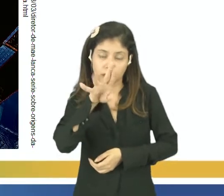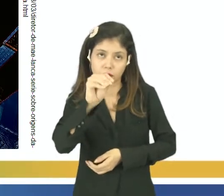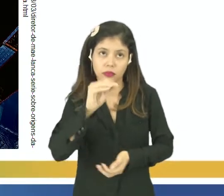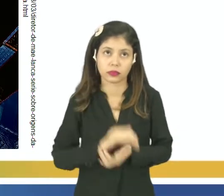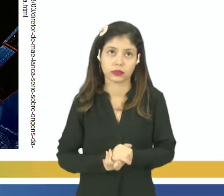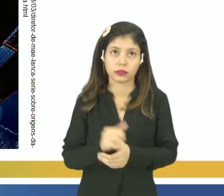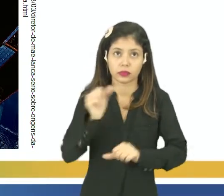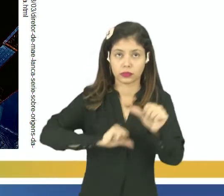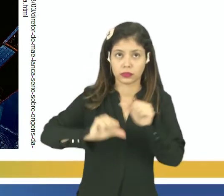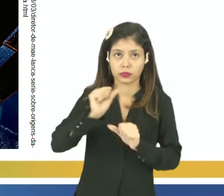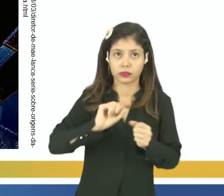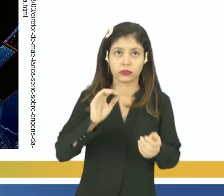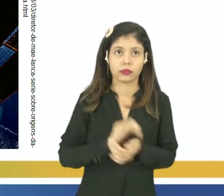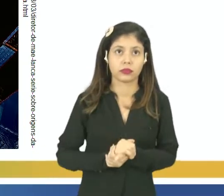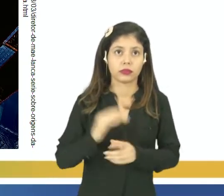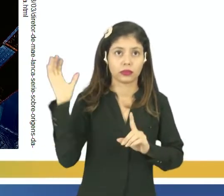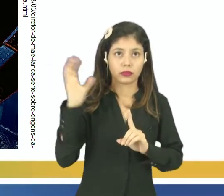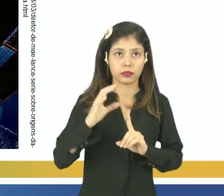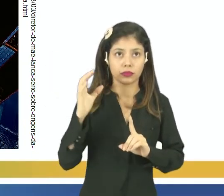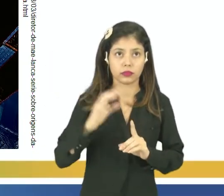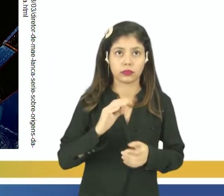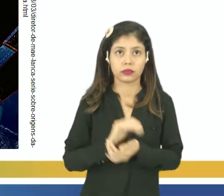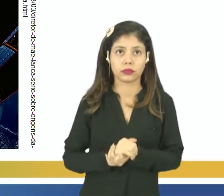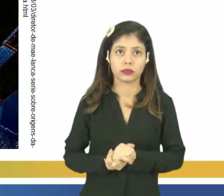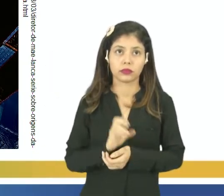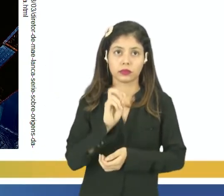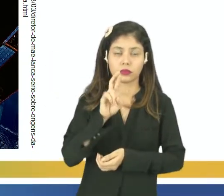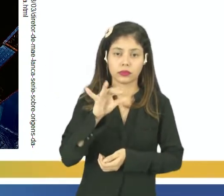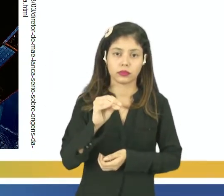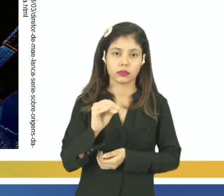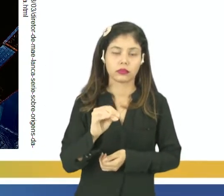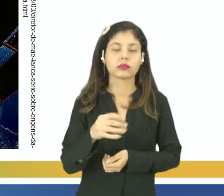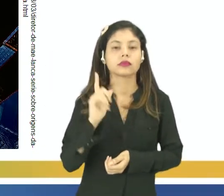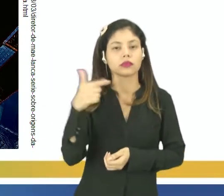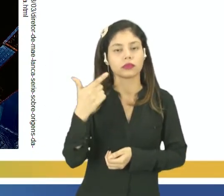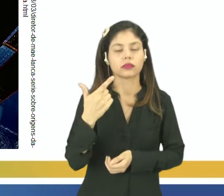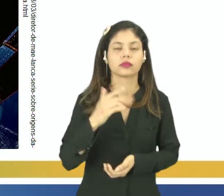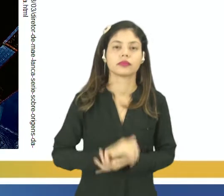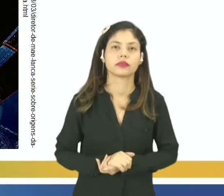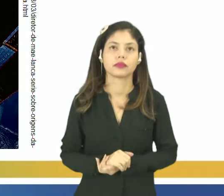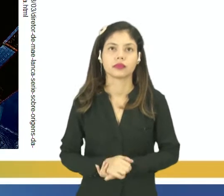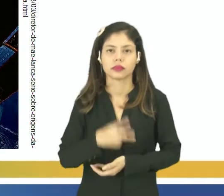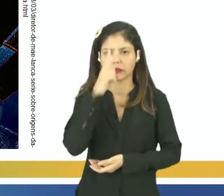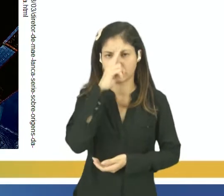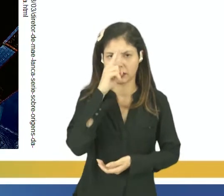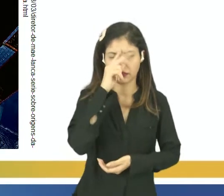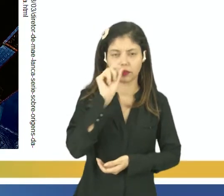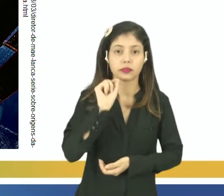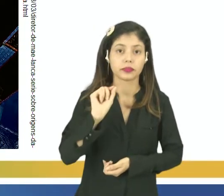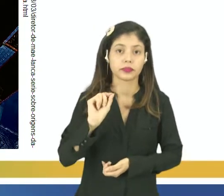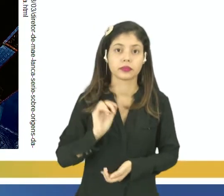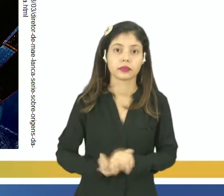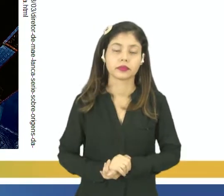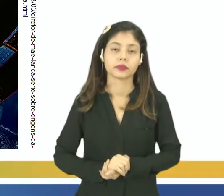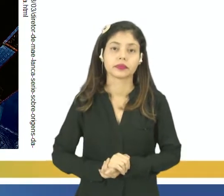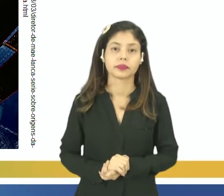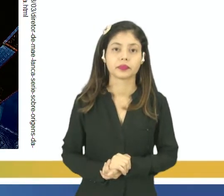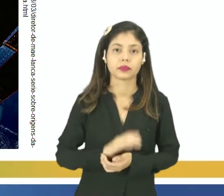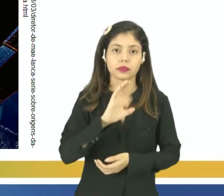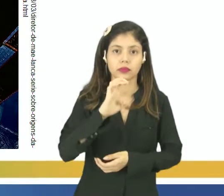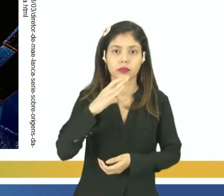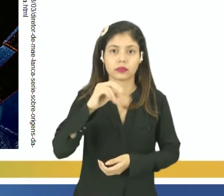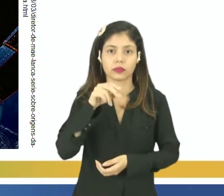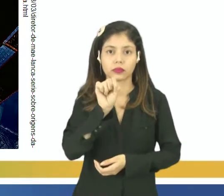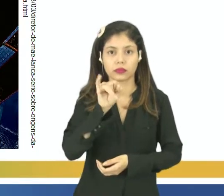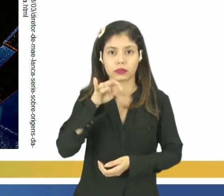suas trocas e influências entre organismos e entre eles e o meio. Vamos lembrar aí o que seria um ecossistema. Quando a gente fala do